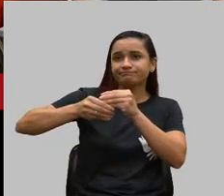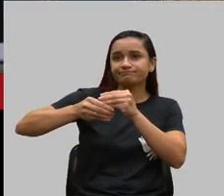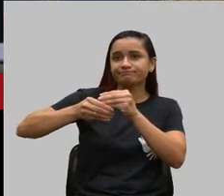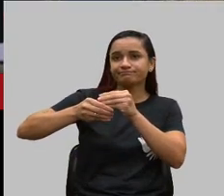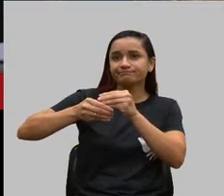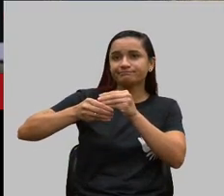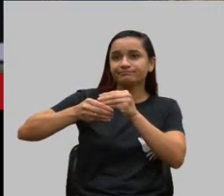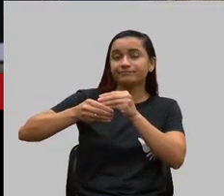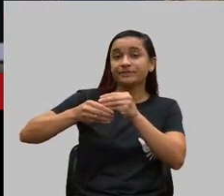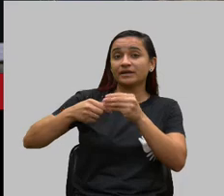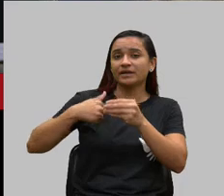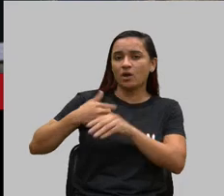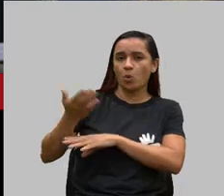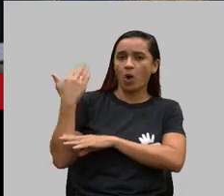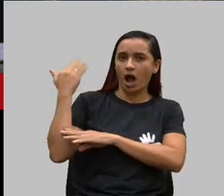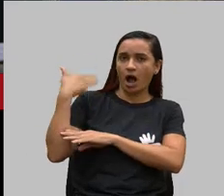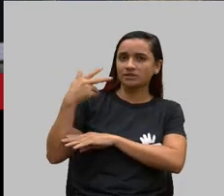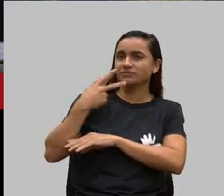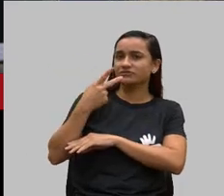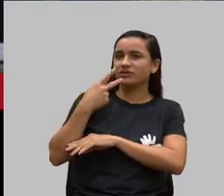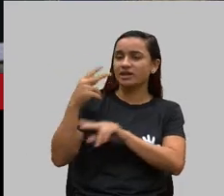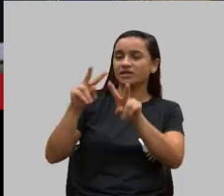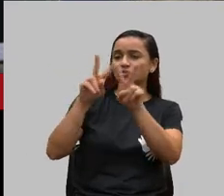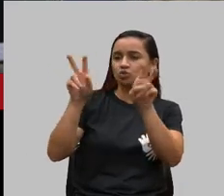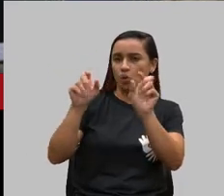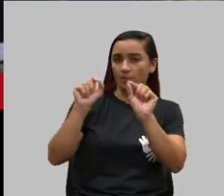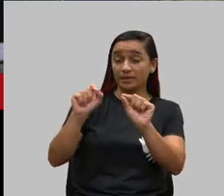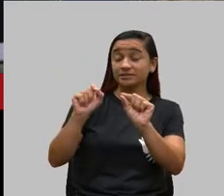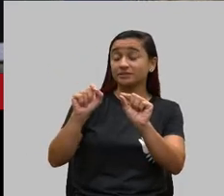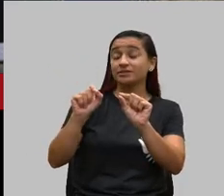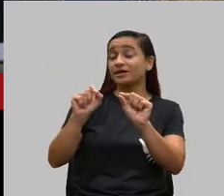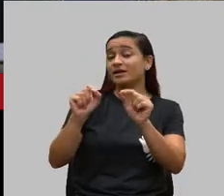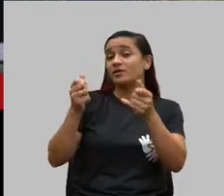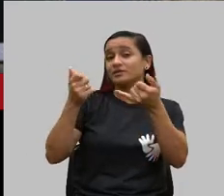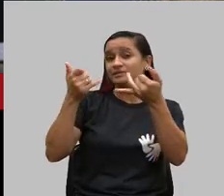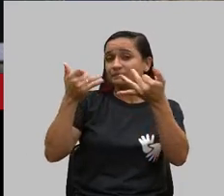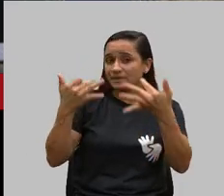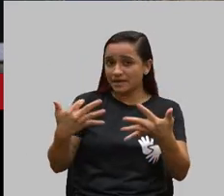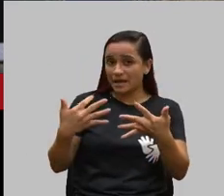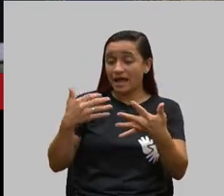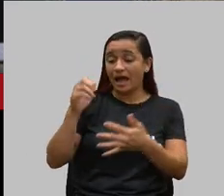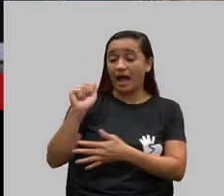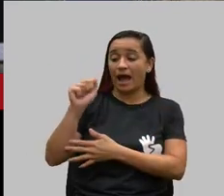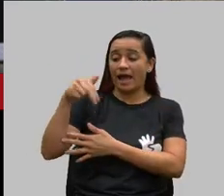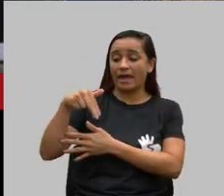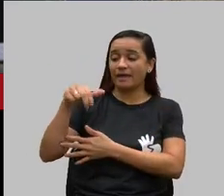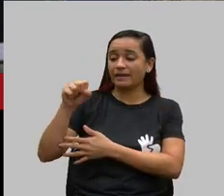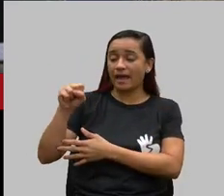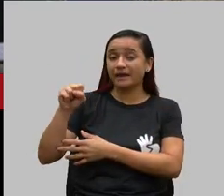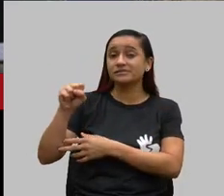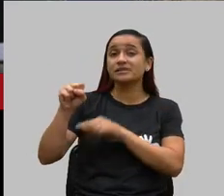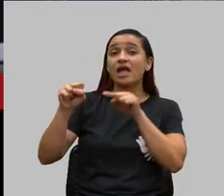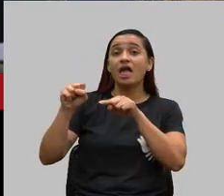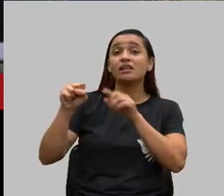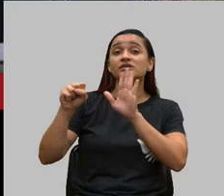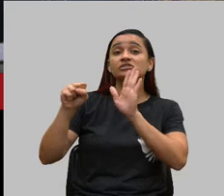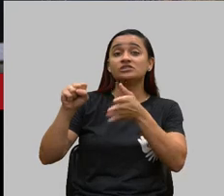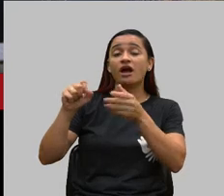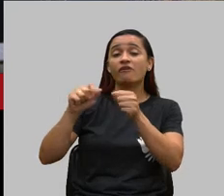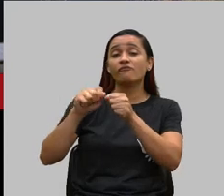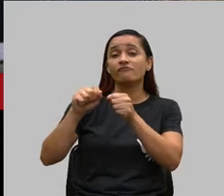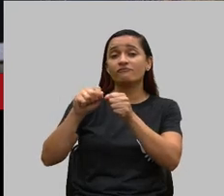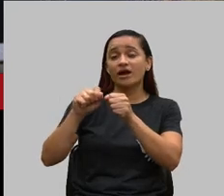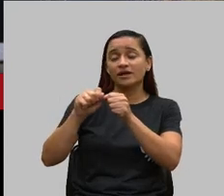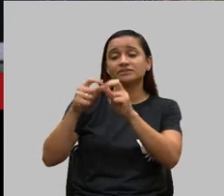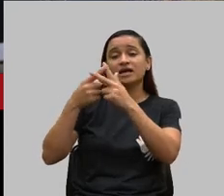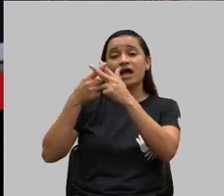quando eu fiz a menção, eu disse que a ANS fazia a regulamentação